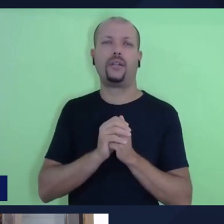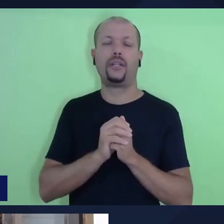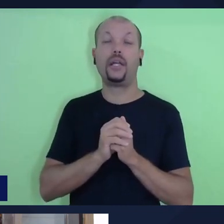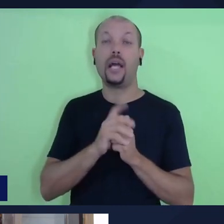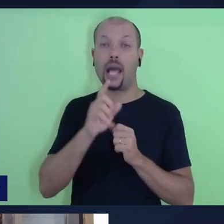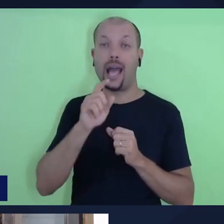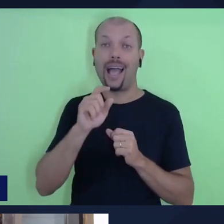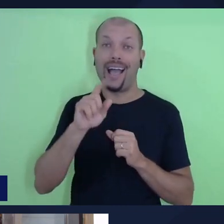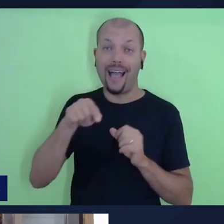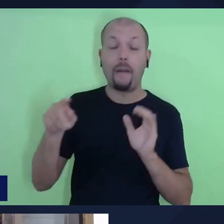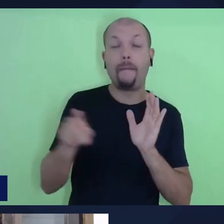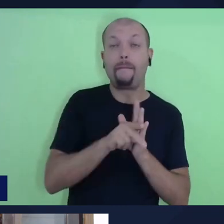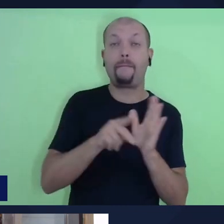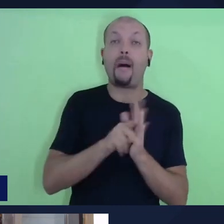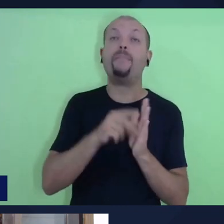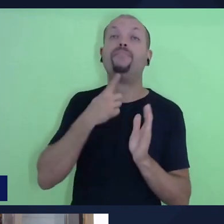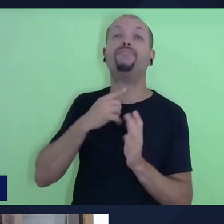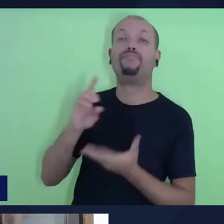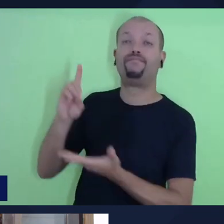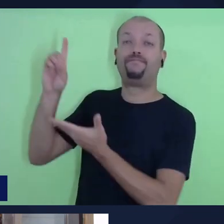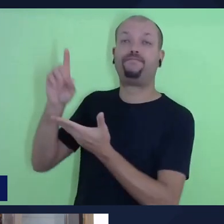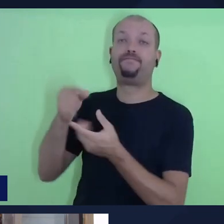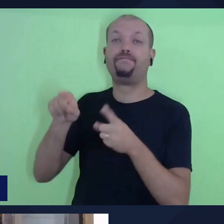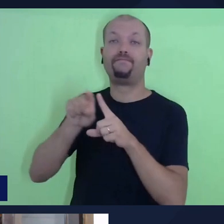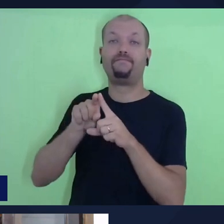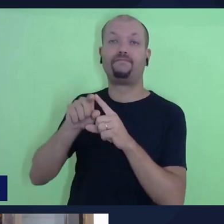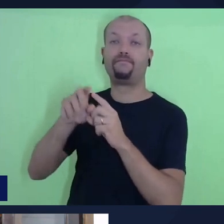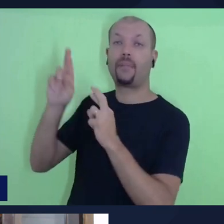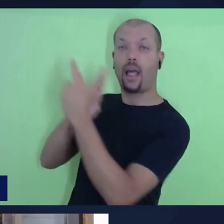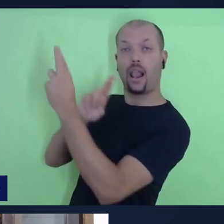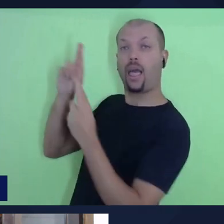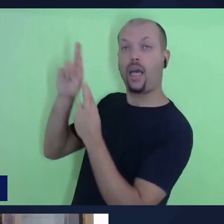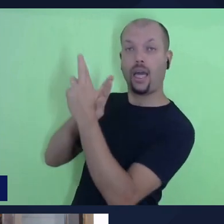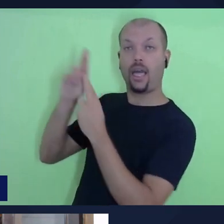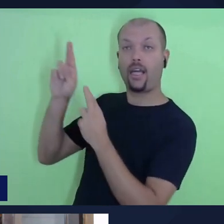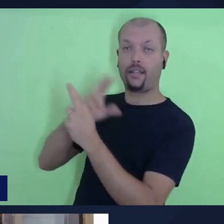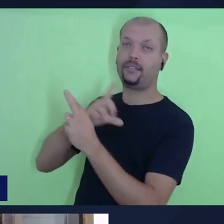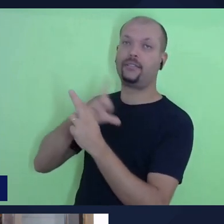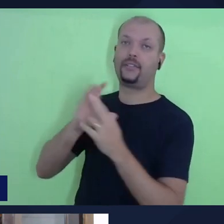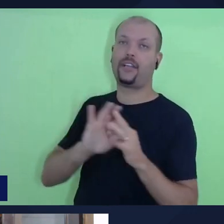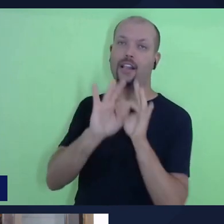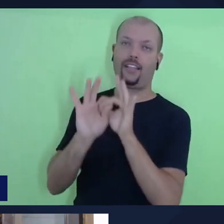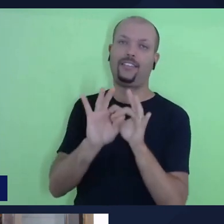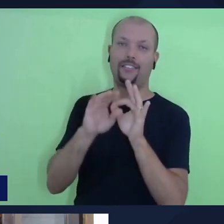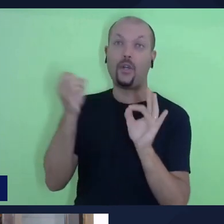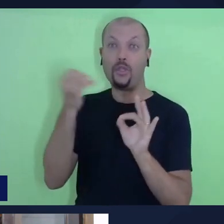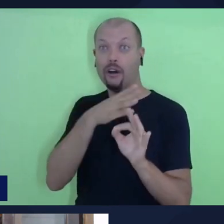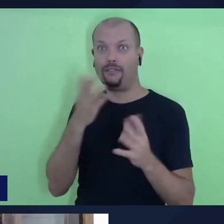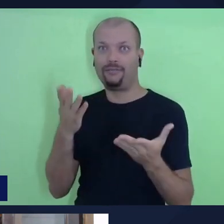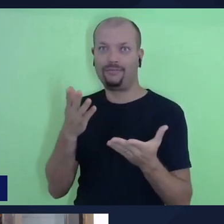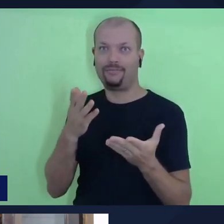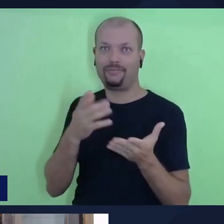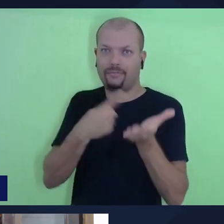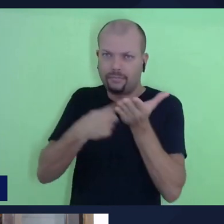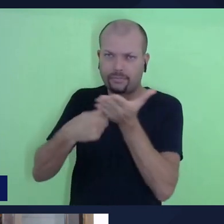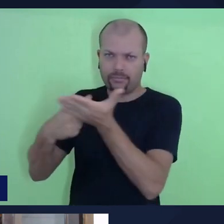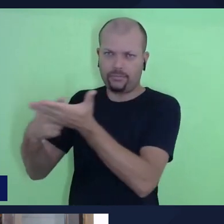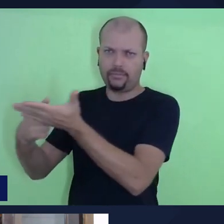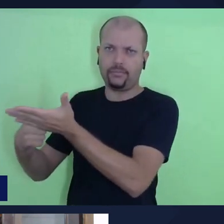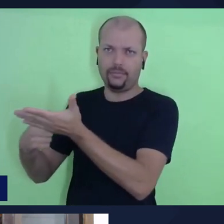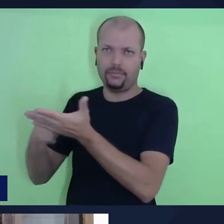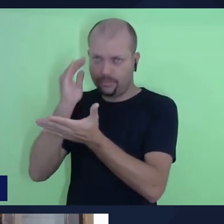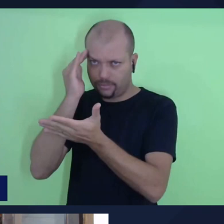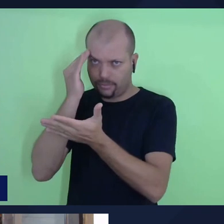Deus, também é estabelecido uma nova relação de aliança. E nesse momento